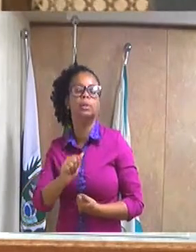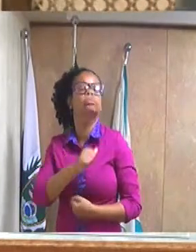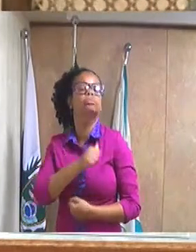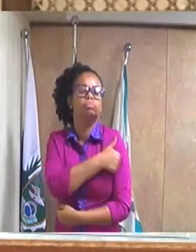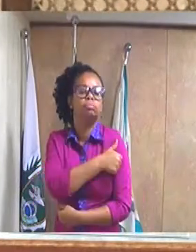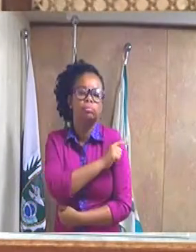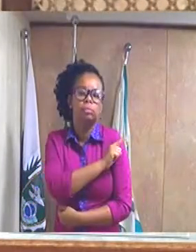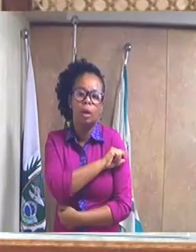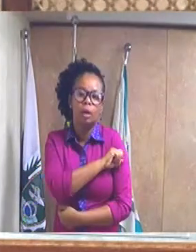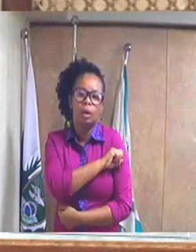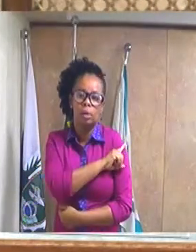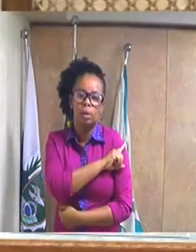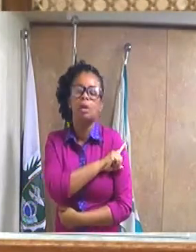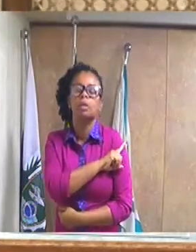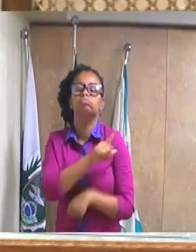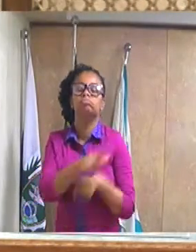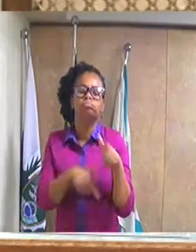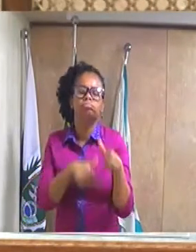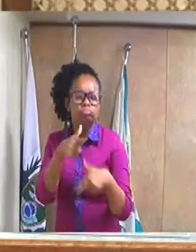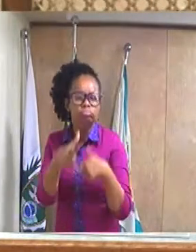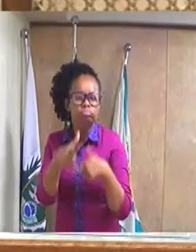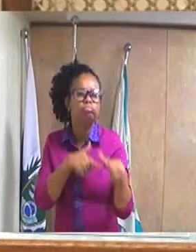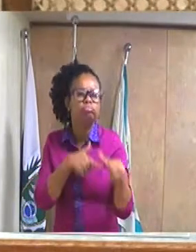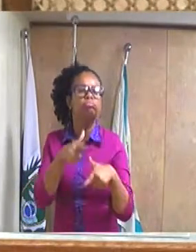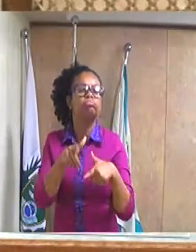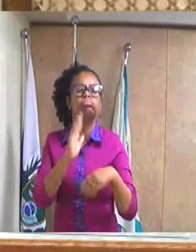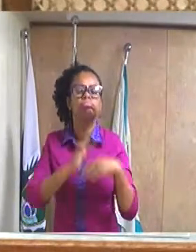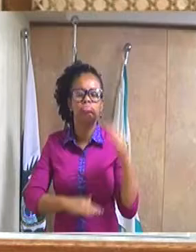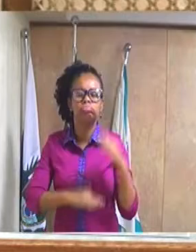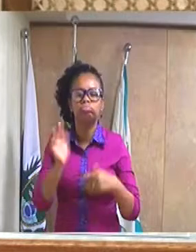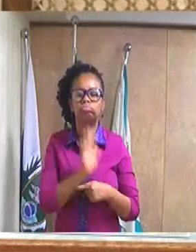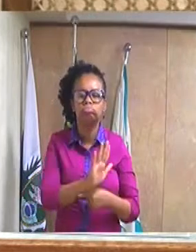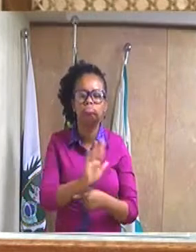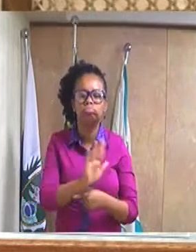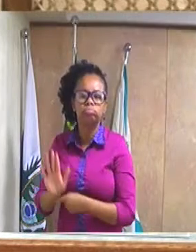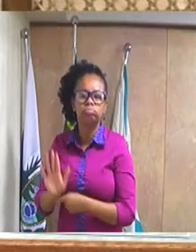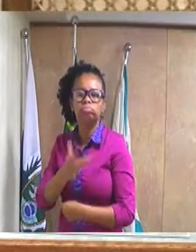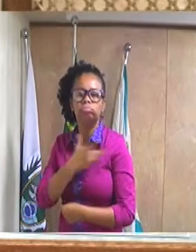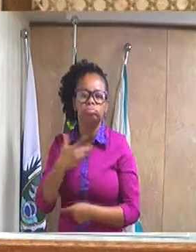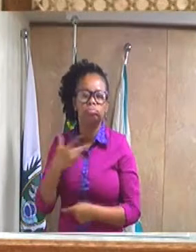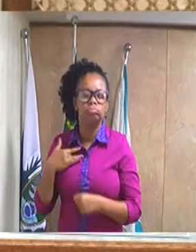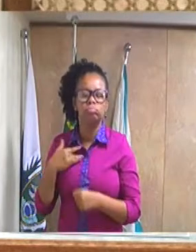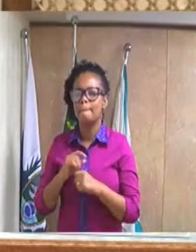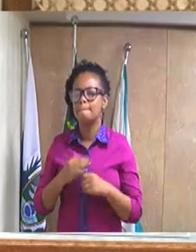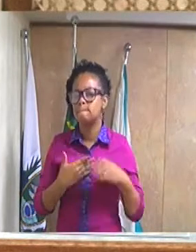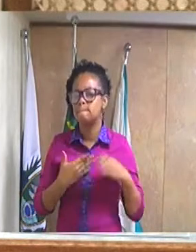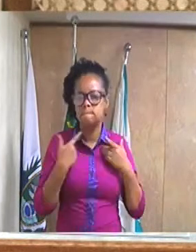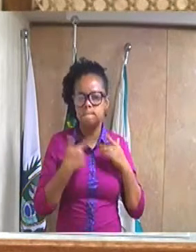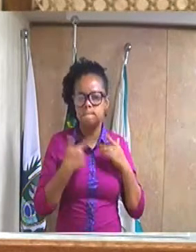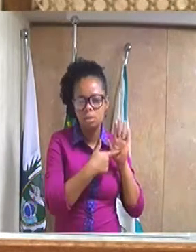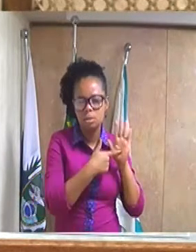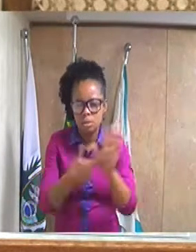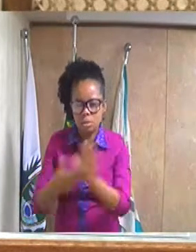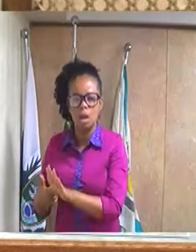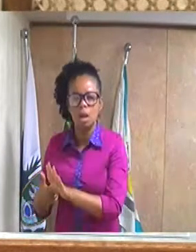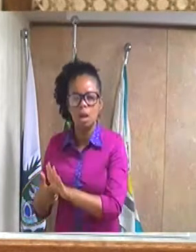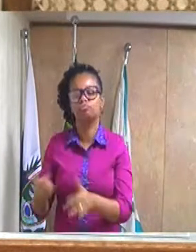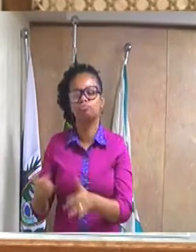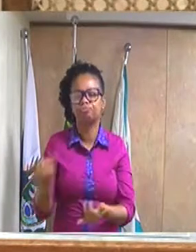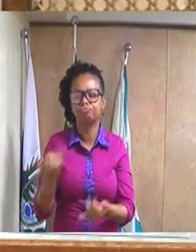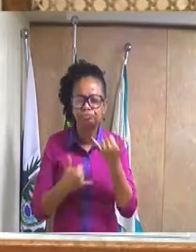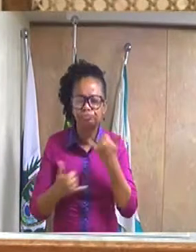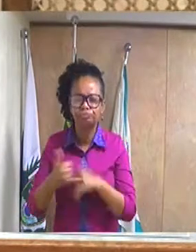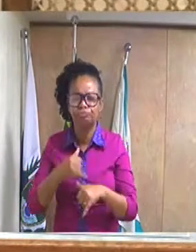pelos relevantes serviços que vem prestando na área de saúde, sempre demonstrando notório conhecimento, fruto de sólida